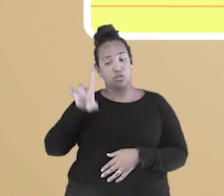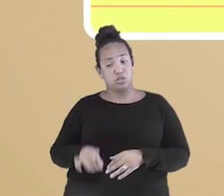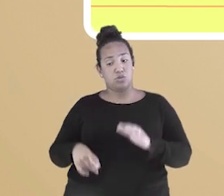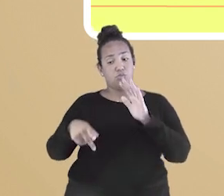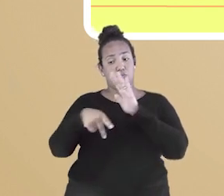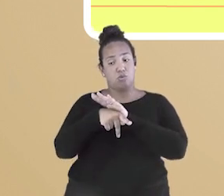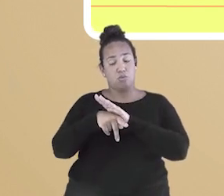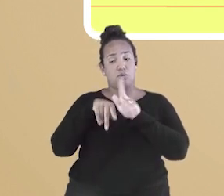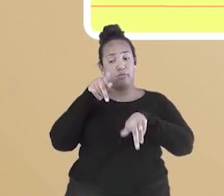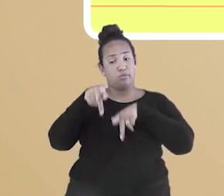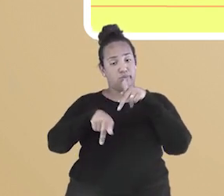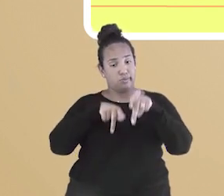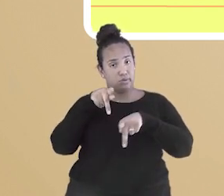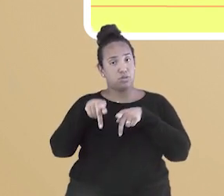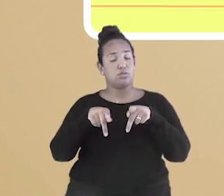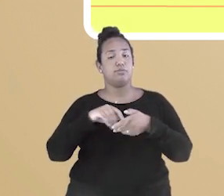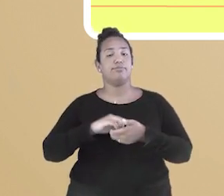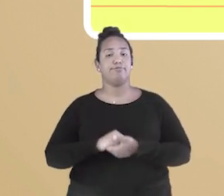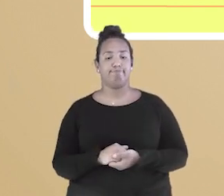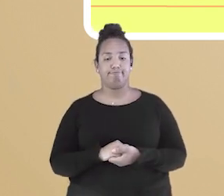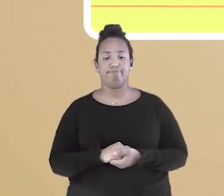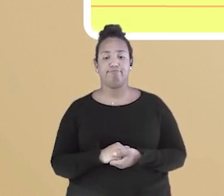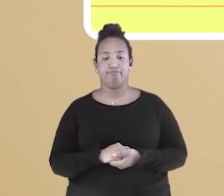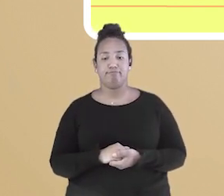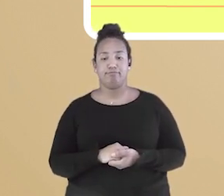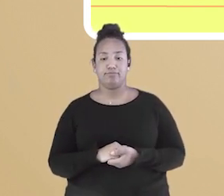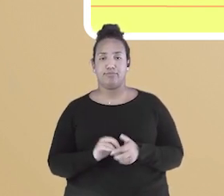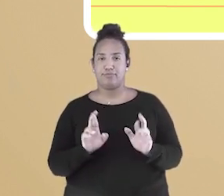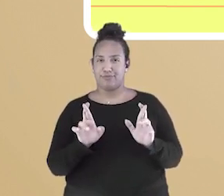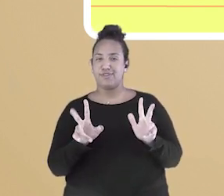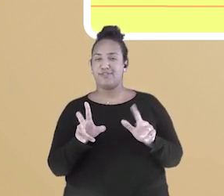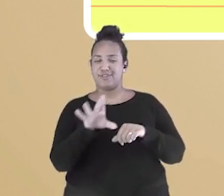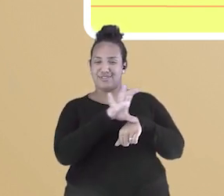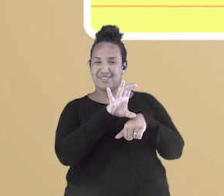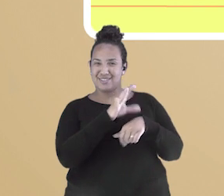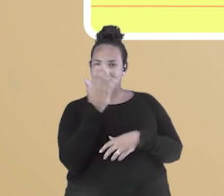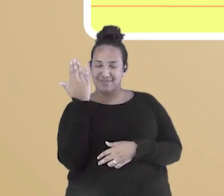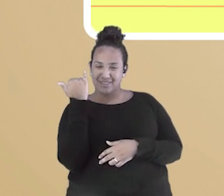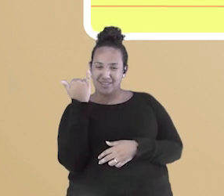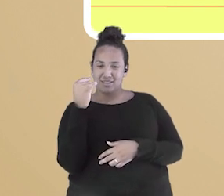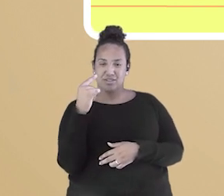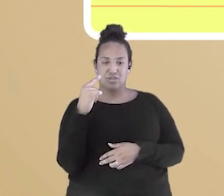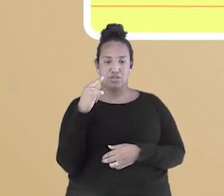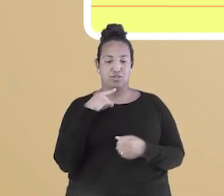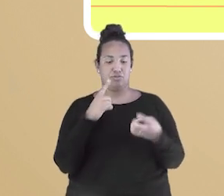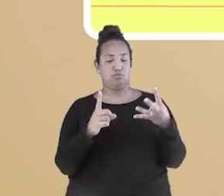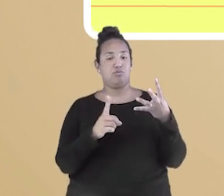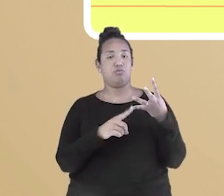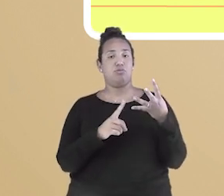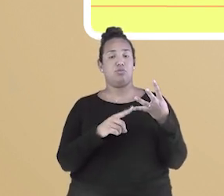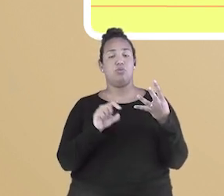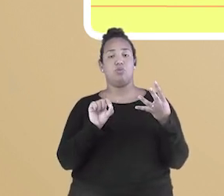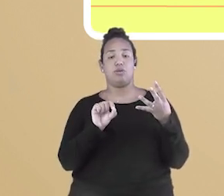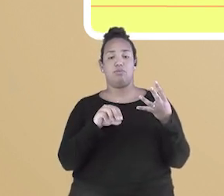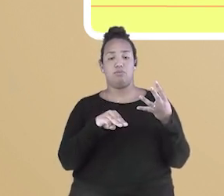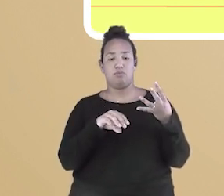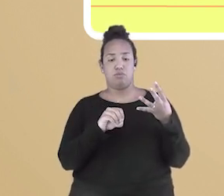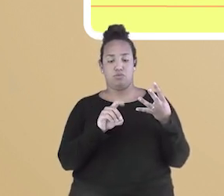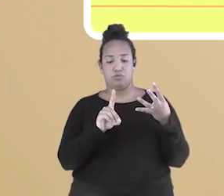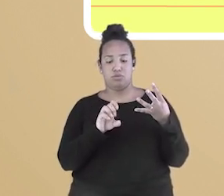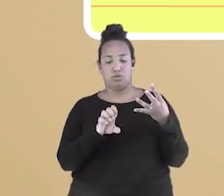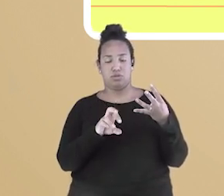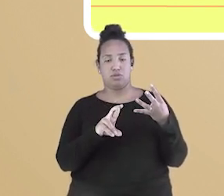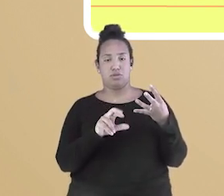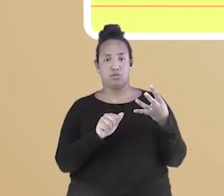garantidos. Diferente da Constituição anterior, que tinha um quarto poder, o Poder Moderador, que permitia ao Imperador